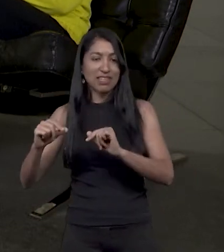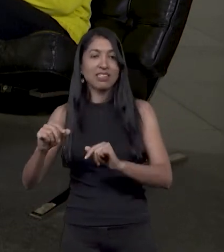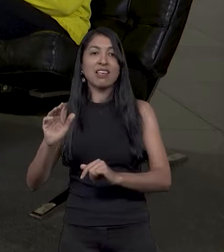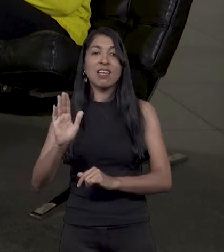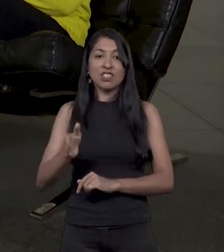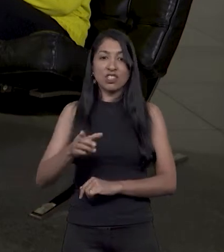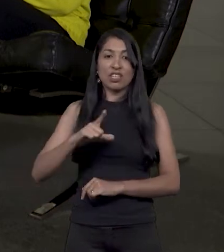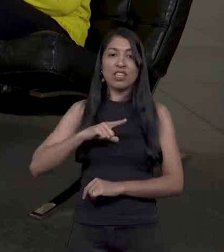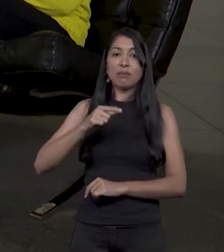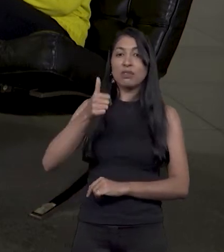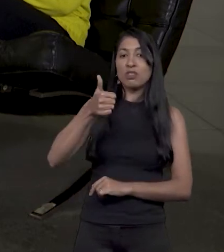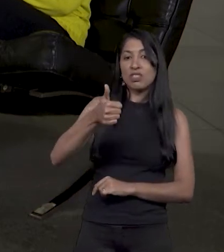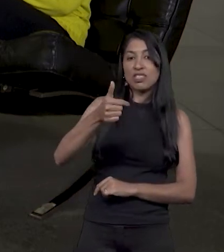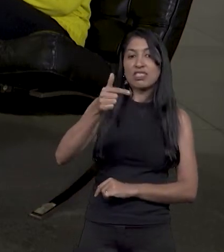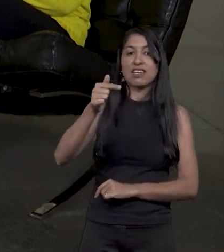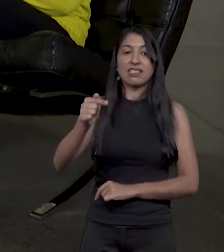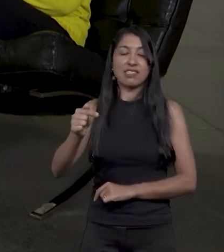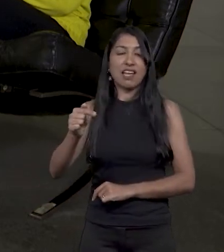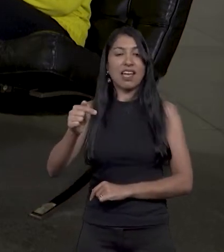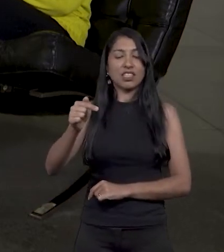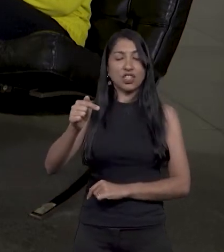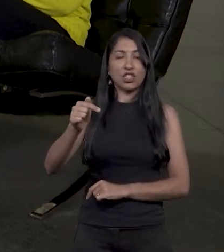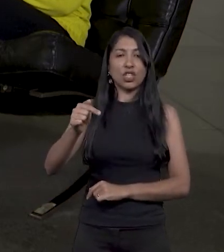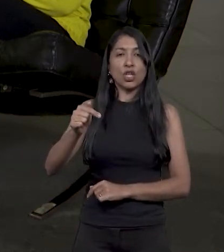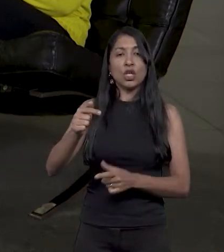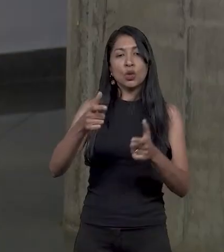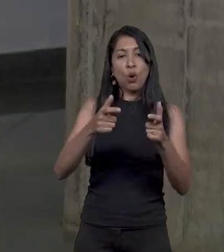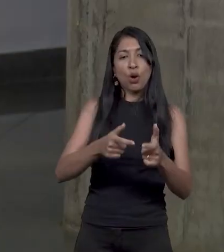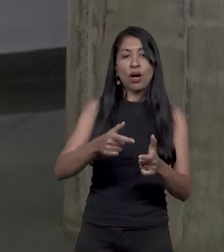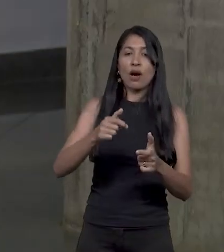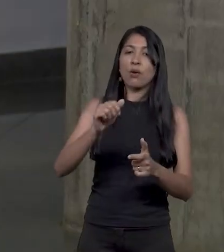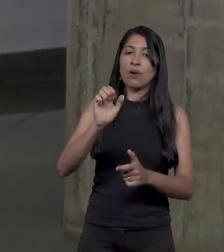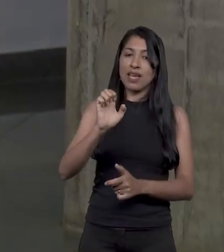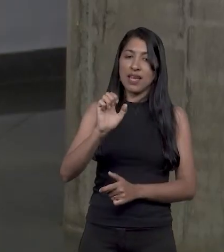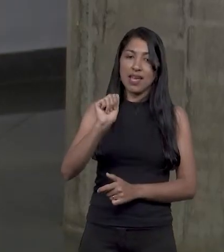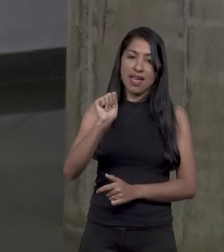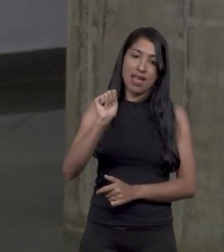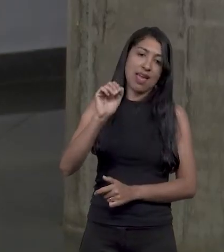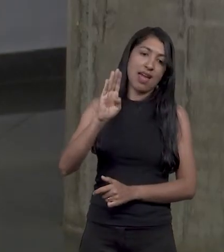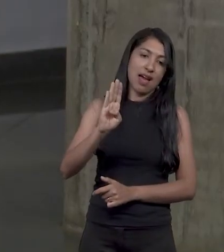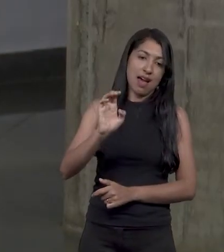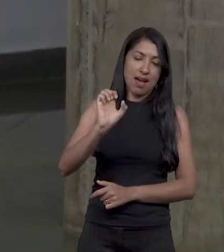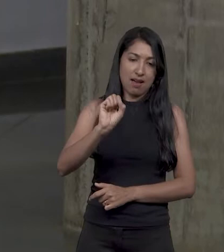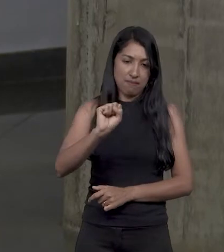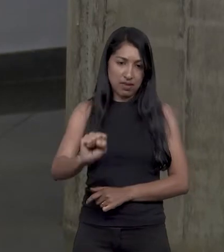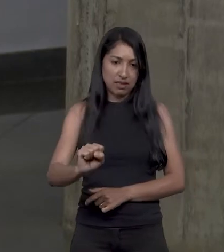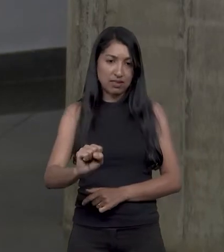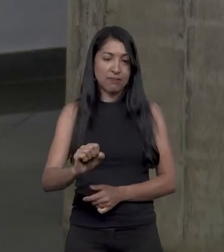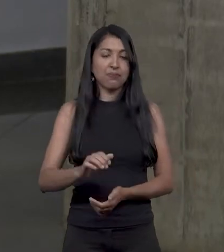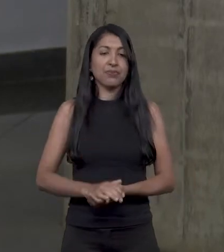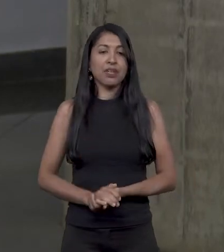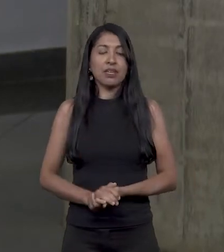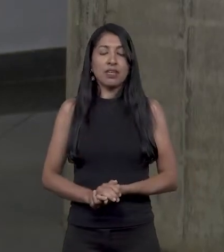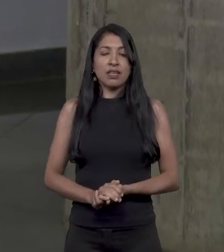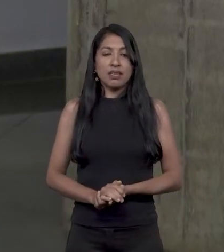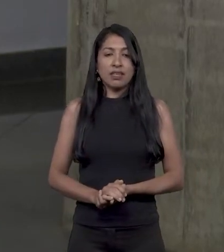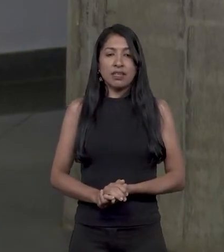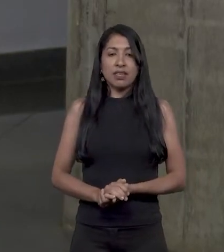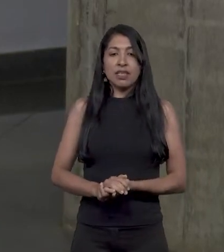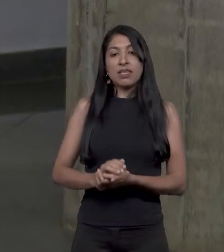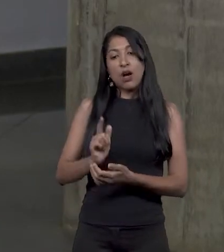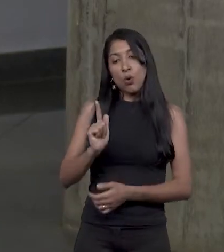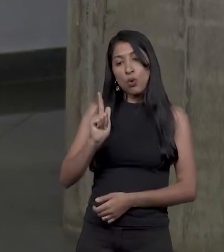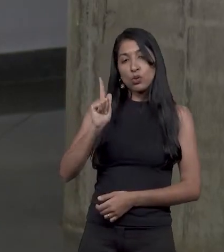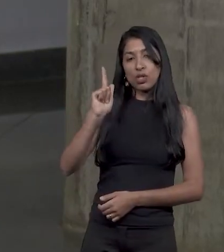IABs criados, e a primeira coisa que acontece é o gestor desse núcleo receber